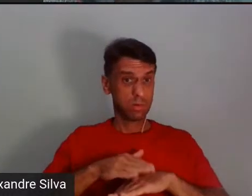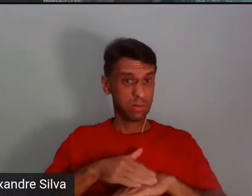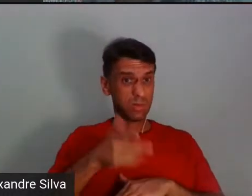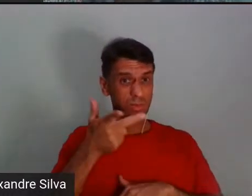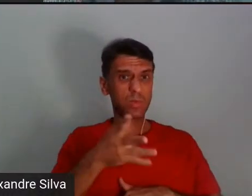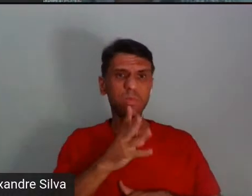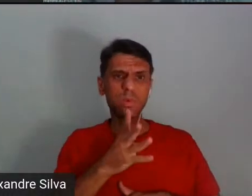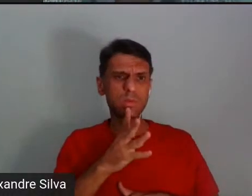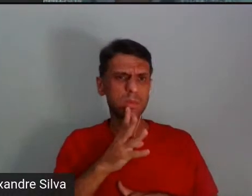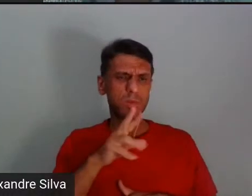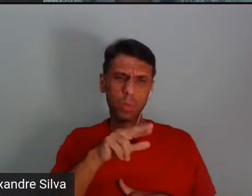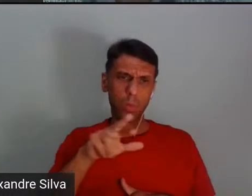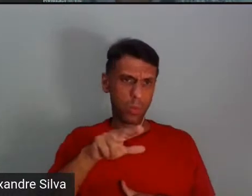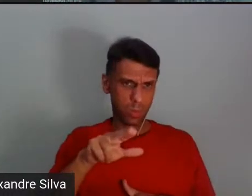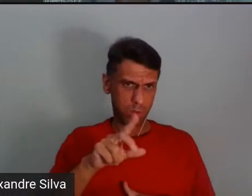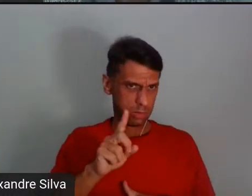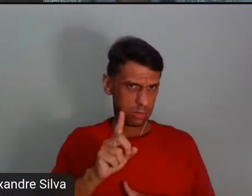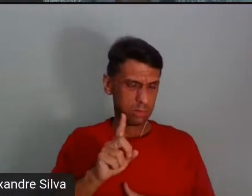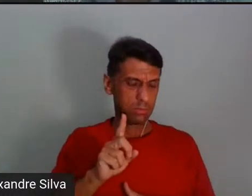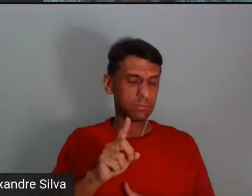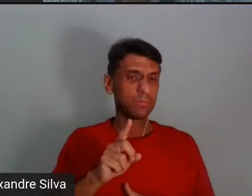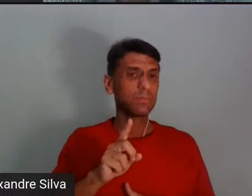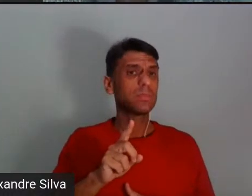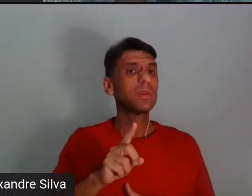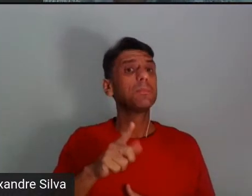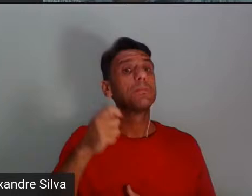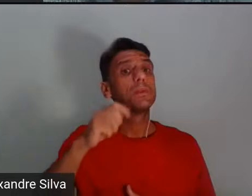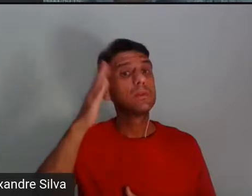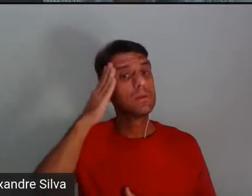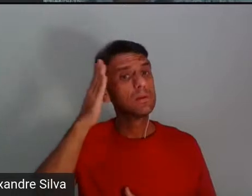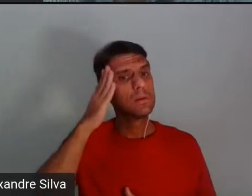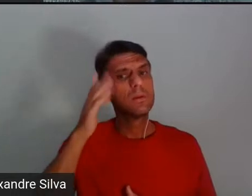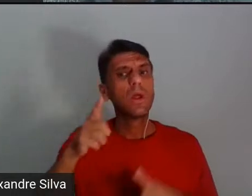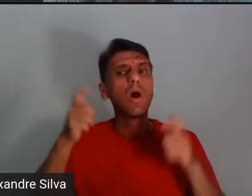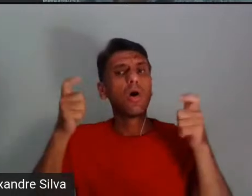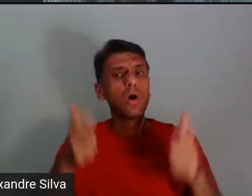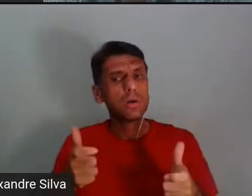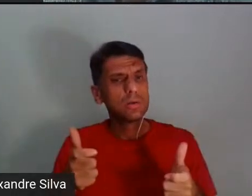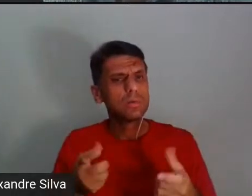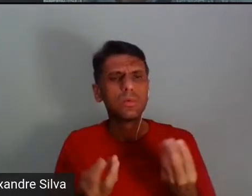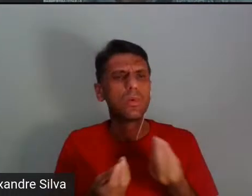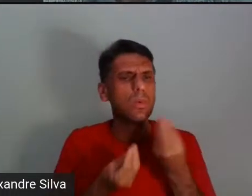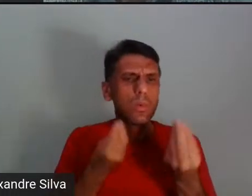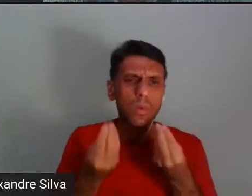conhecimento, não é isso, é diferente, né? Mas você precisa dizer de onde aquilo veio, né?